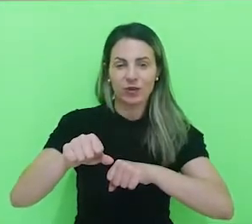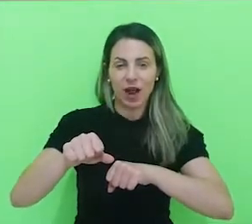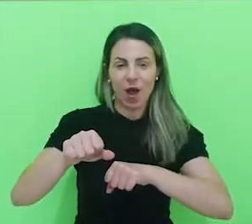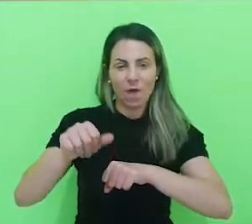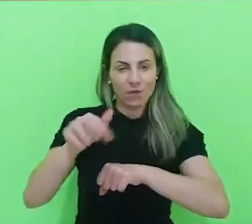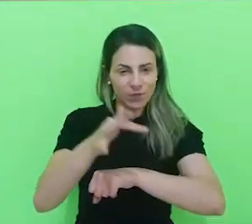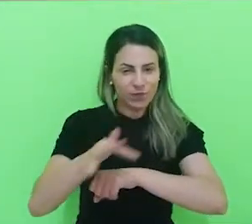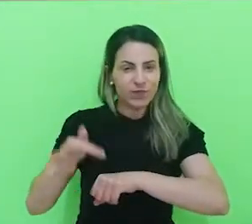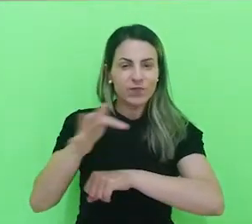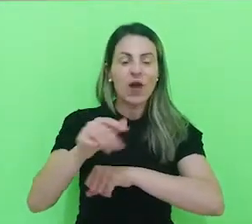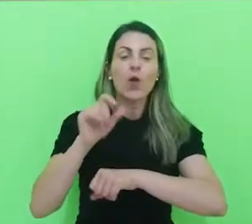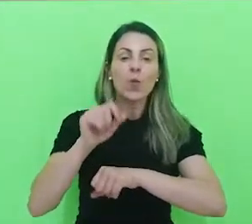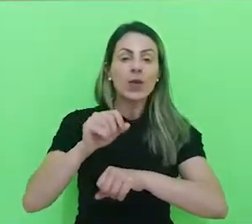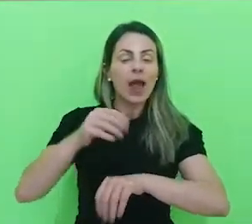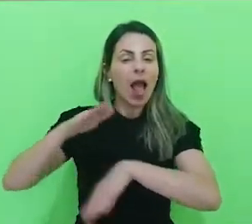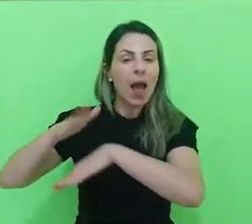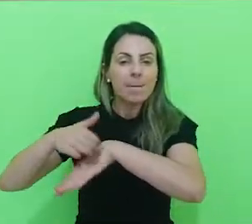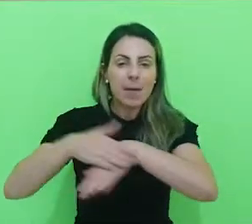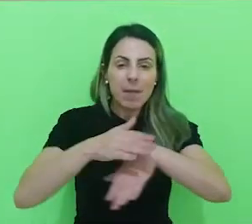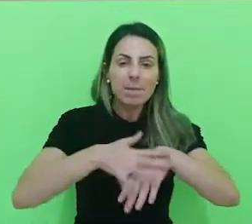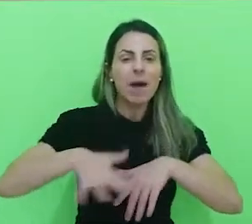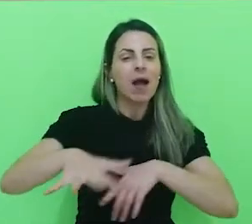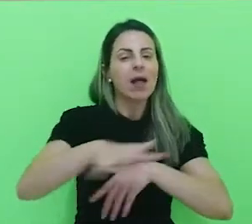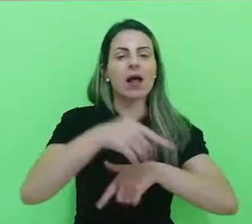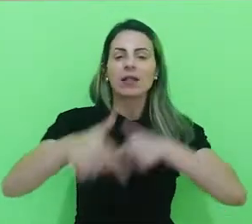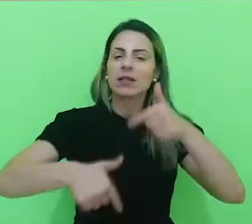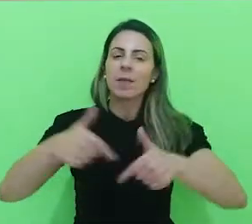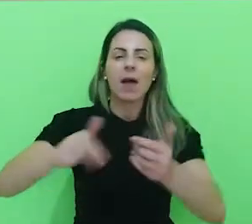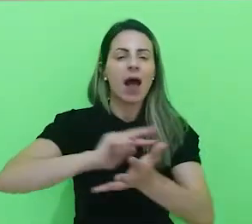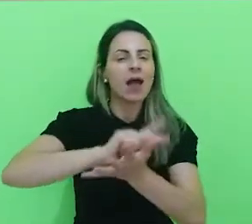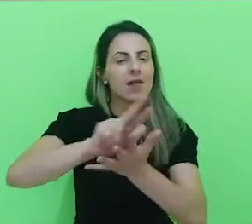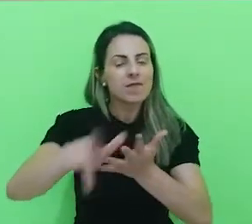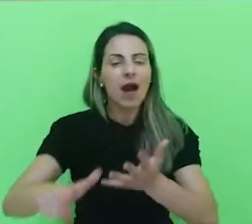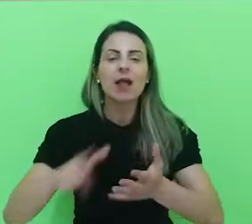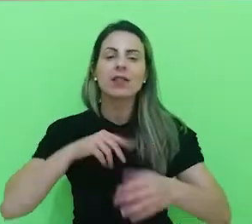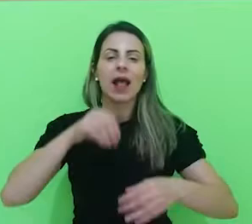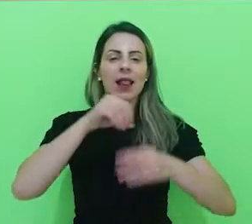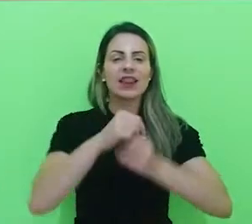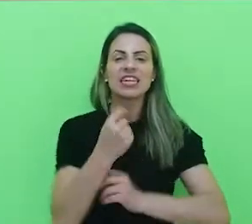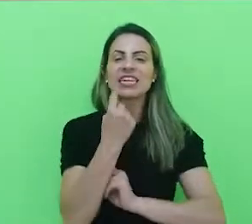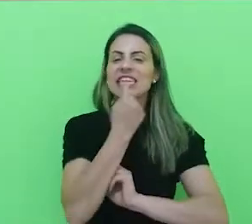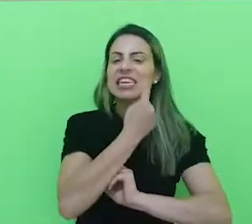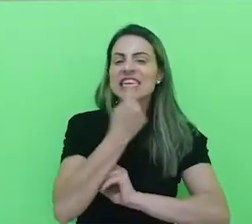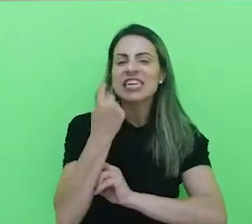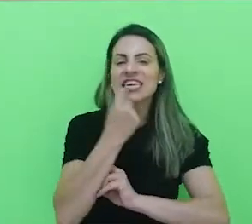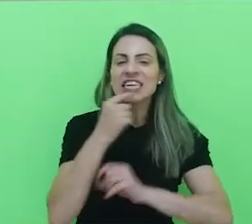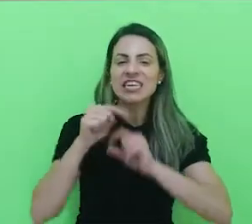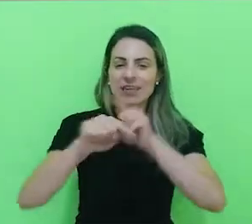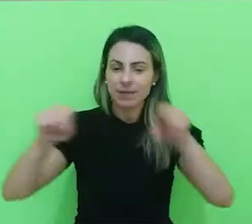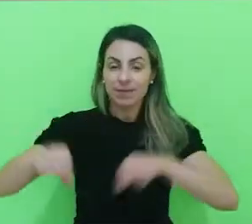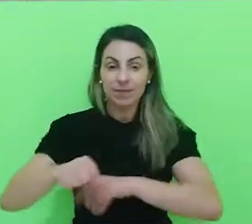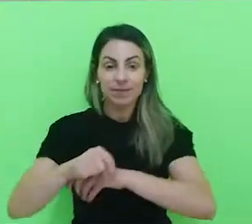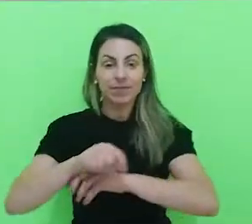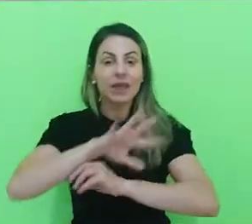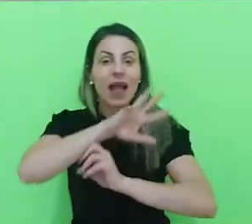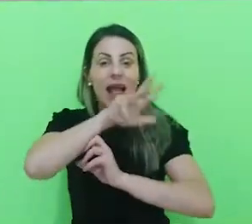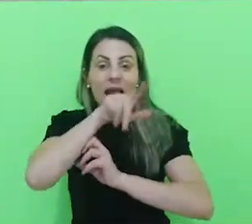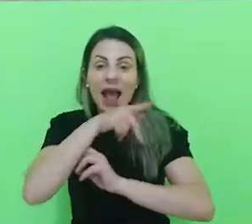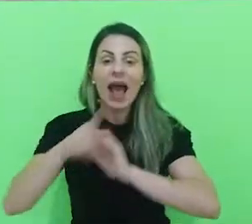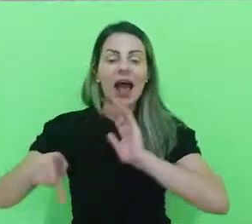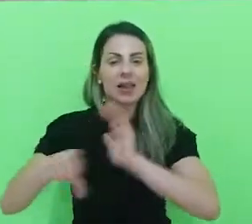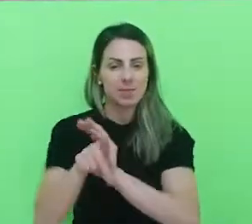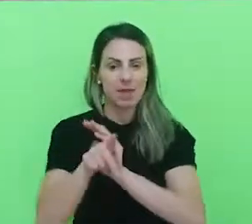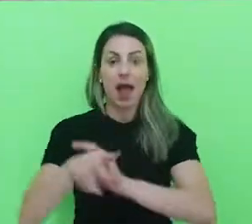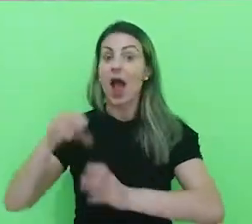radiologia pode atuar em diversos setores, sendo em clínicas odontológicas, em clínicas veterinárias, em